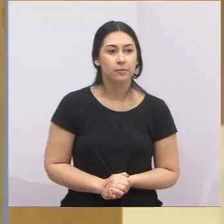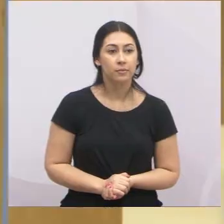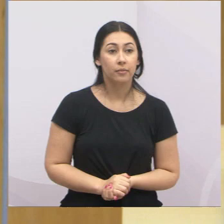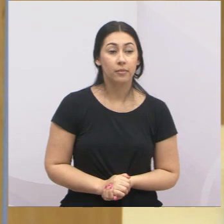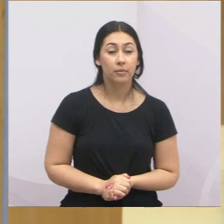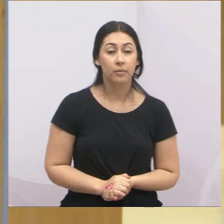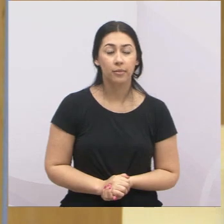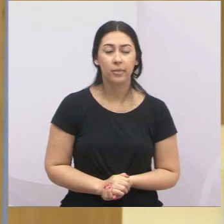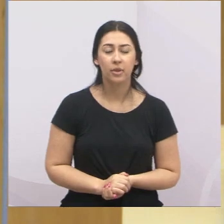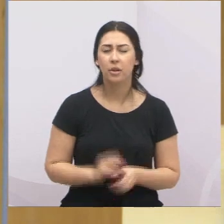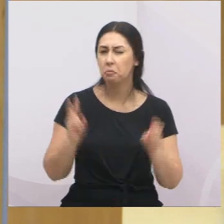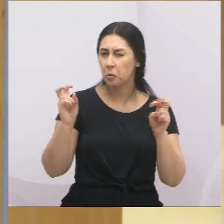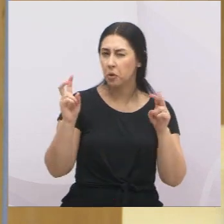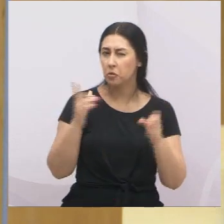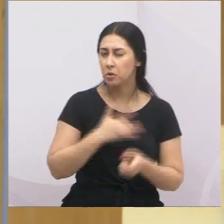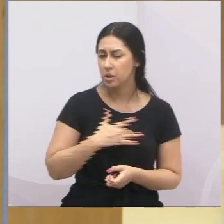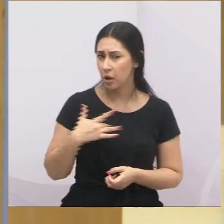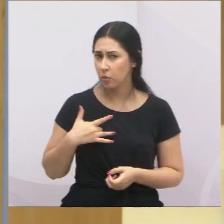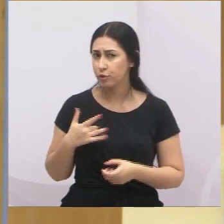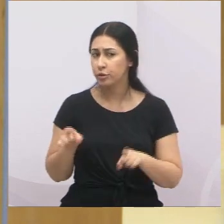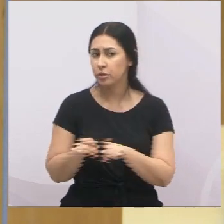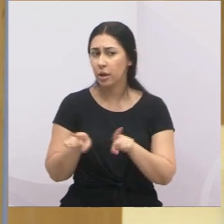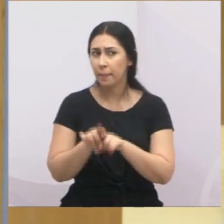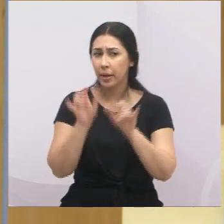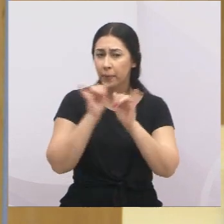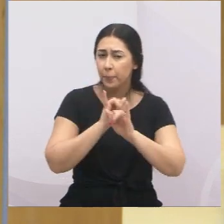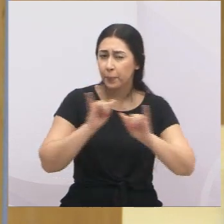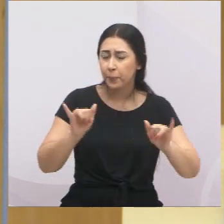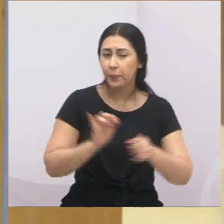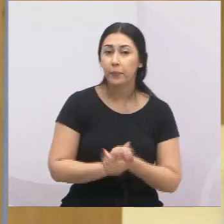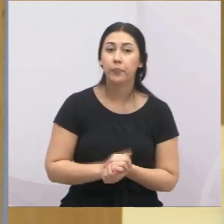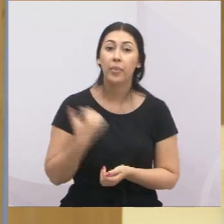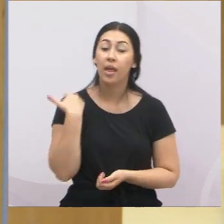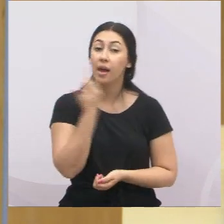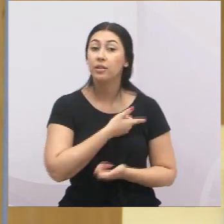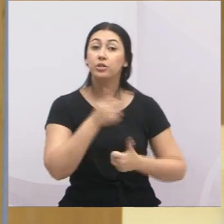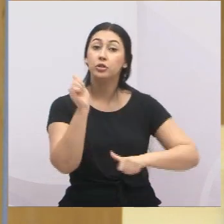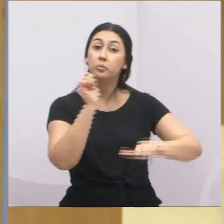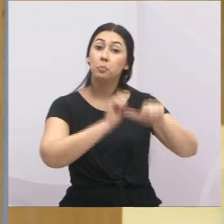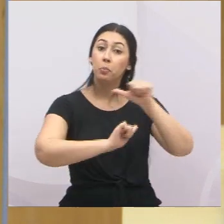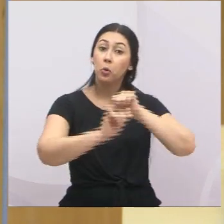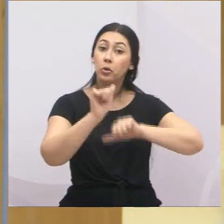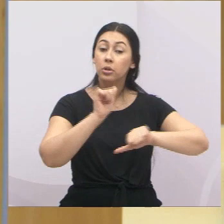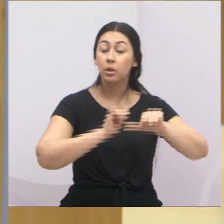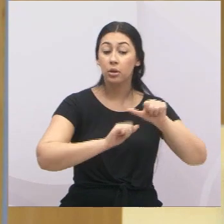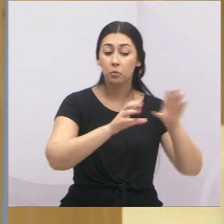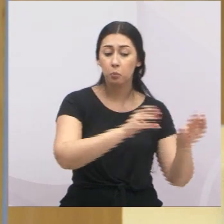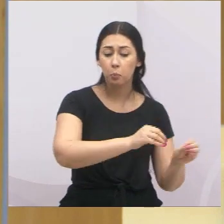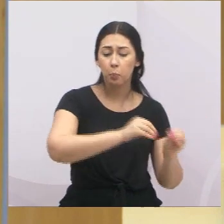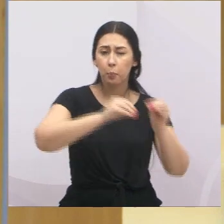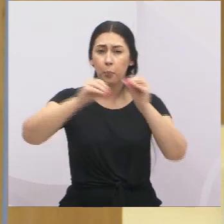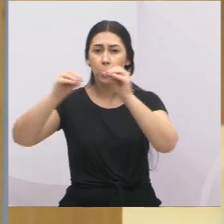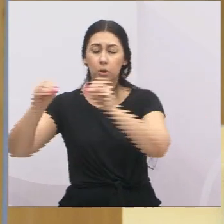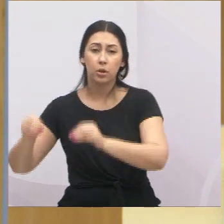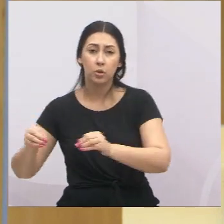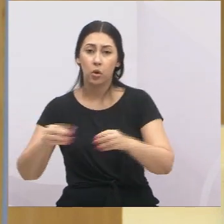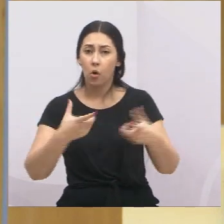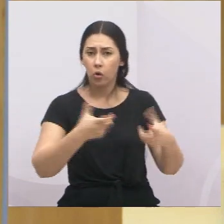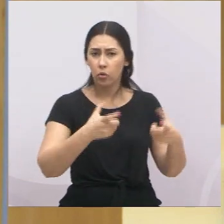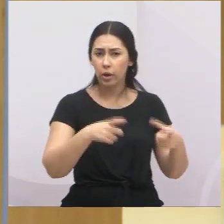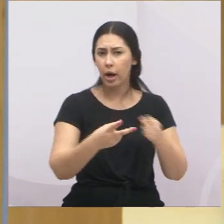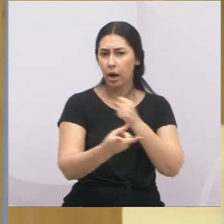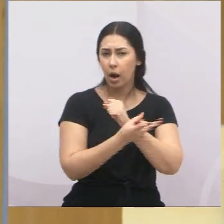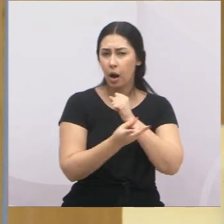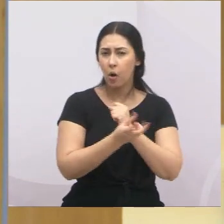Falando um pouquinho de saúde, uma outra informação. Nós estamos mudando o centro oftalmológico de lugar.